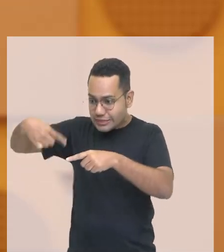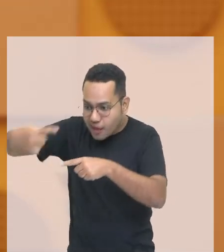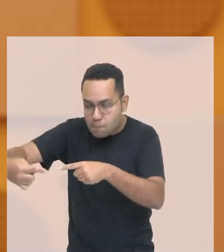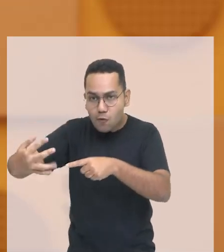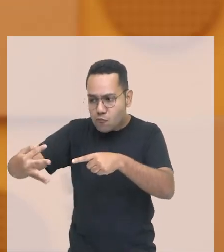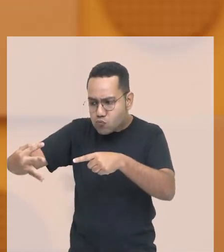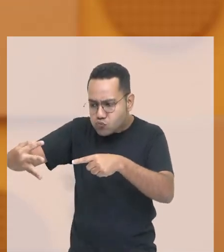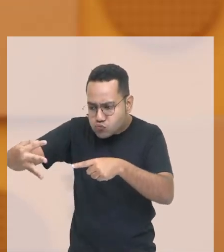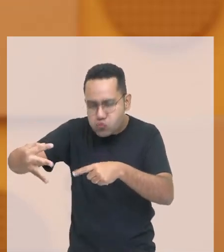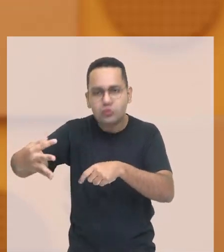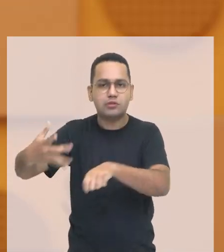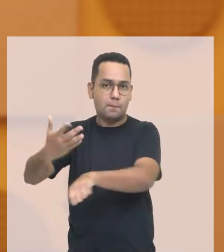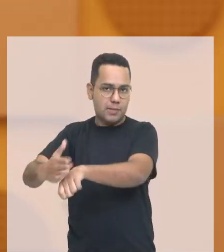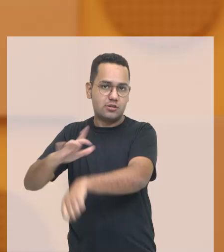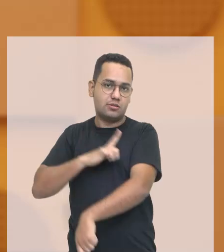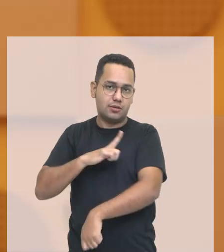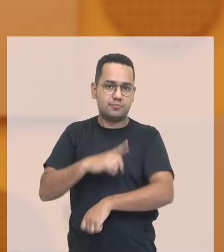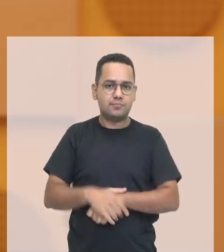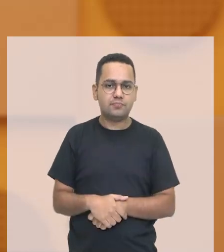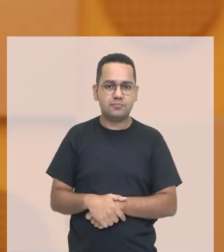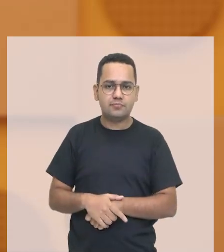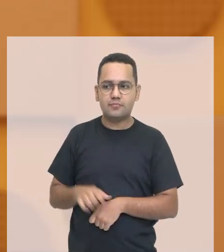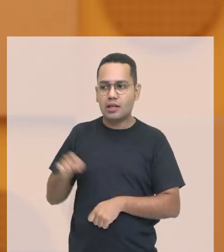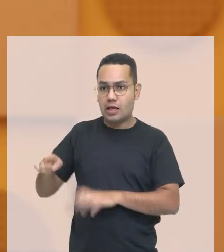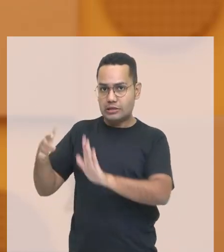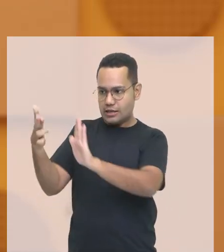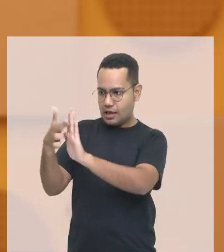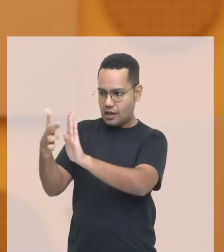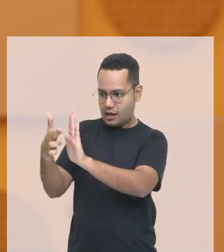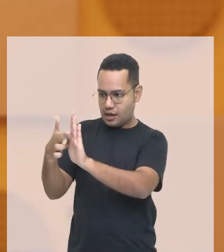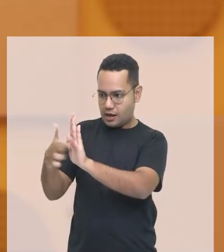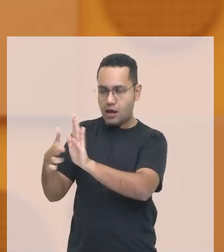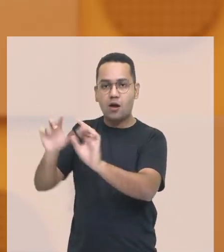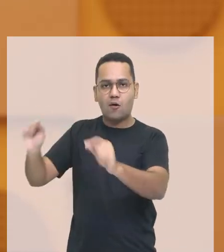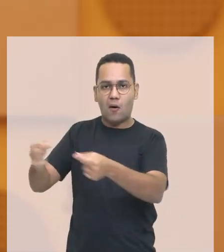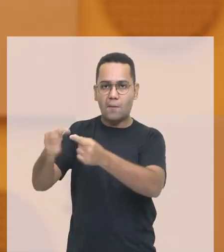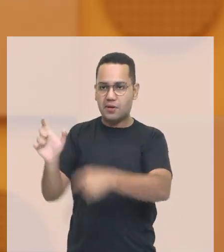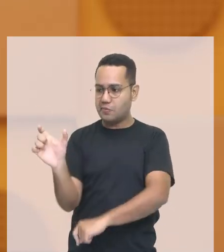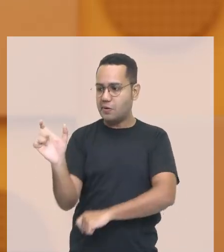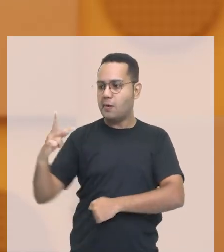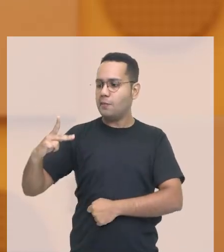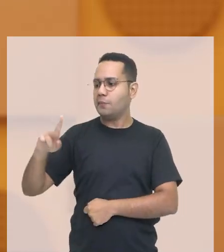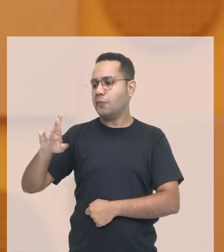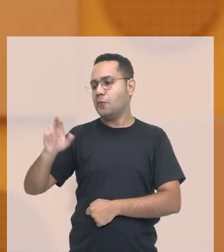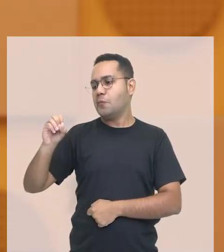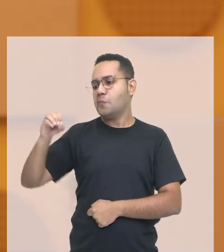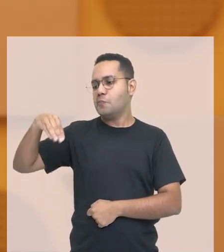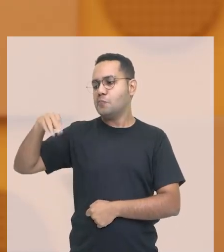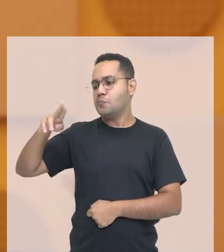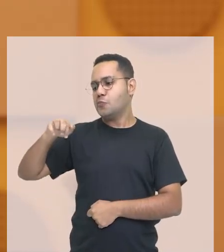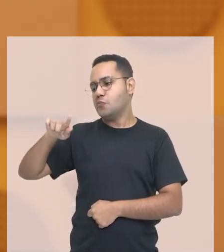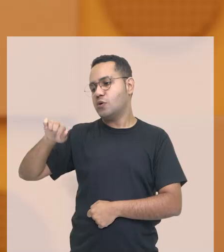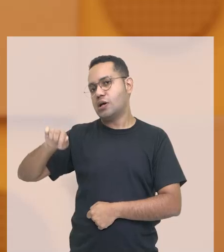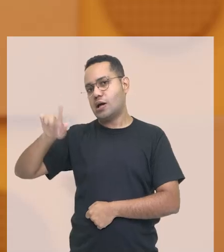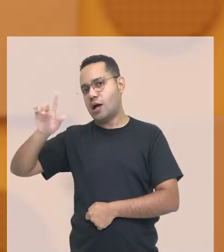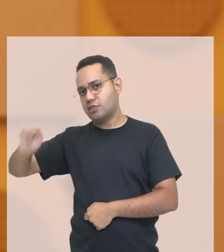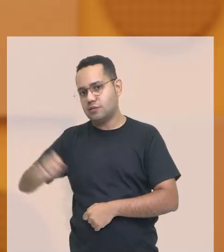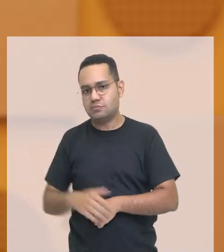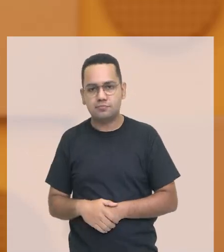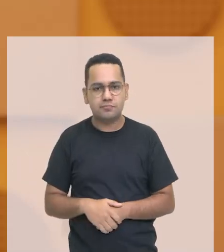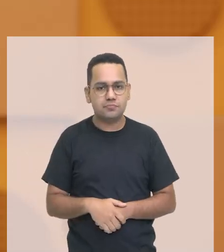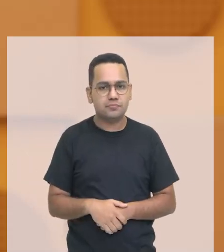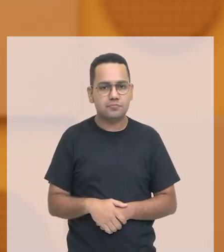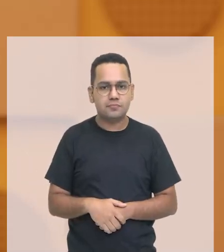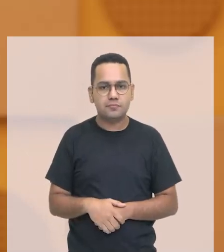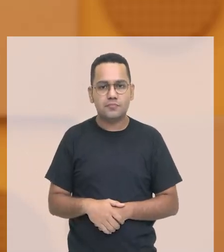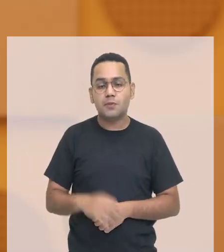em prática. Quando ela passa por esses ditos a gente costuma dizer que ela é uma Constituição promulgada. no